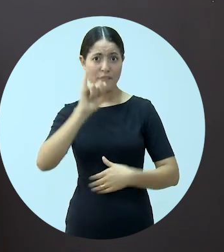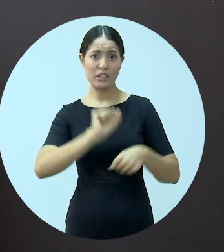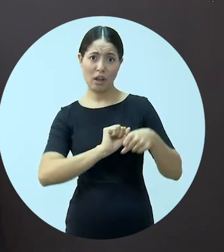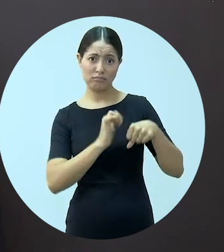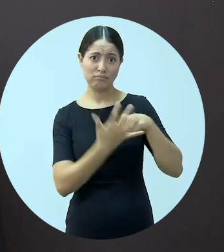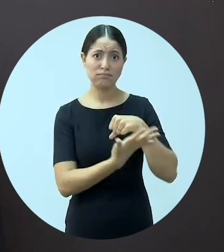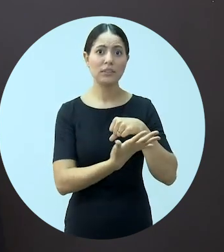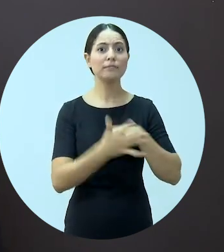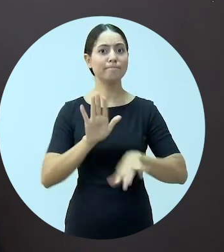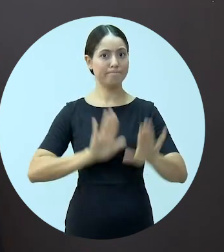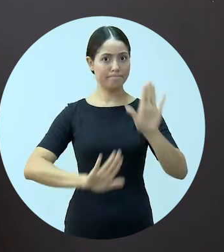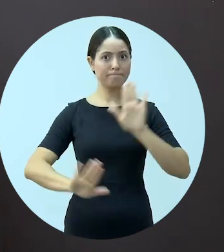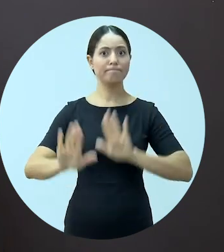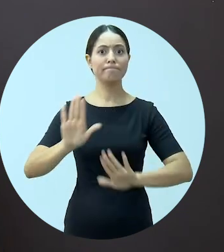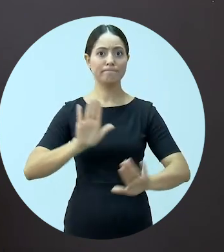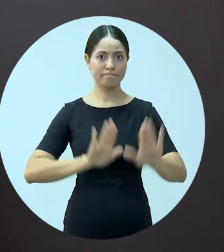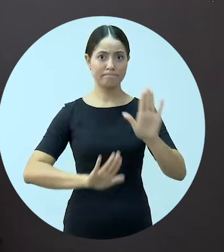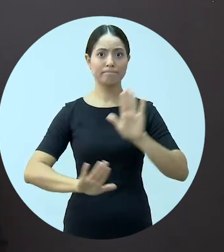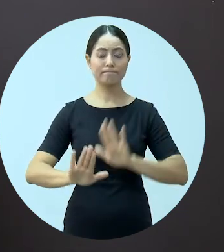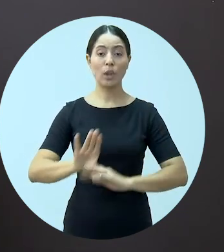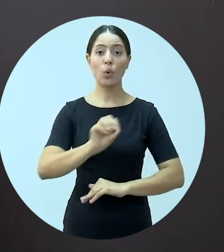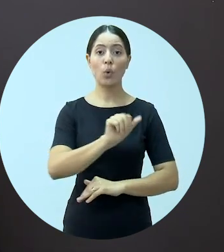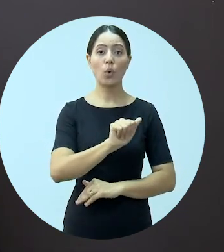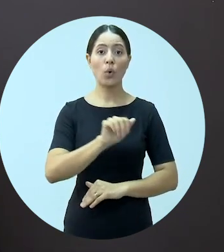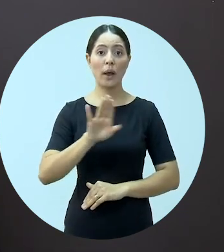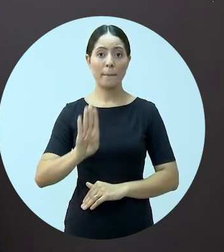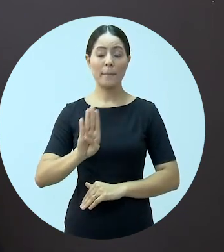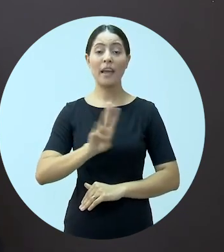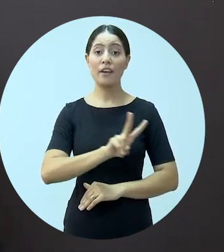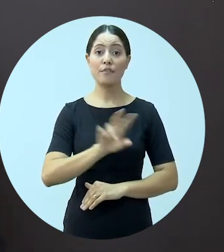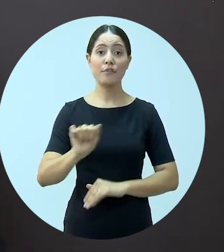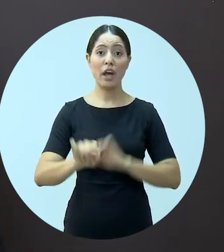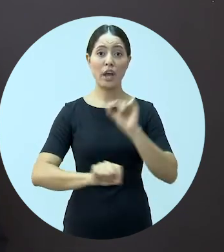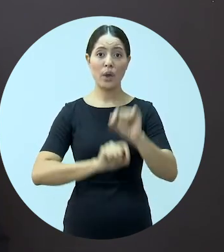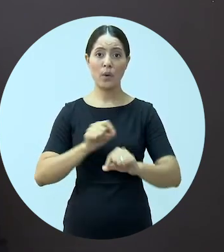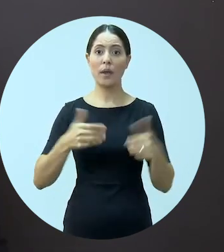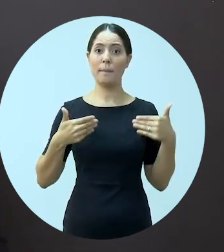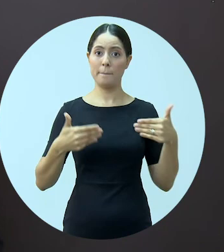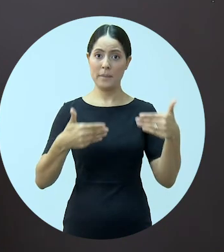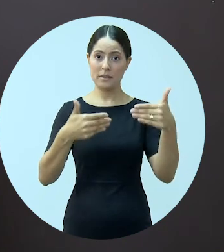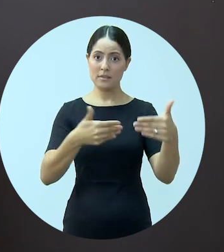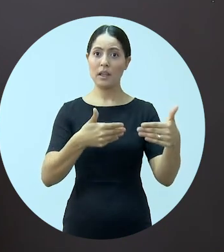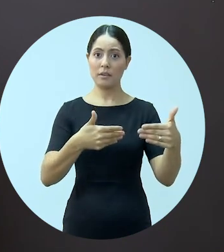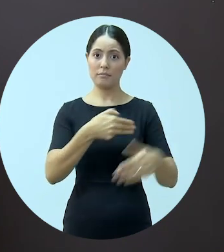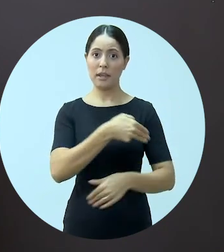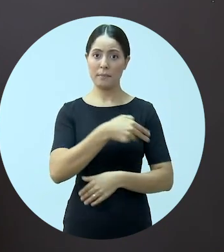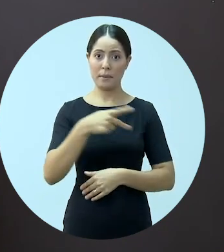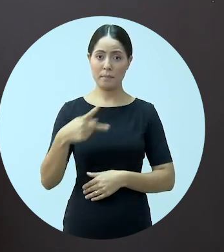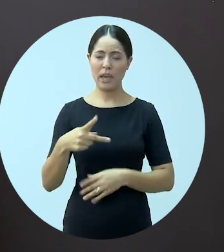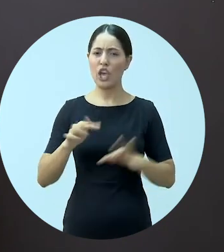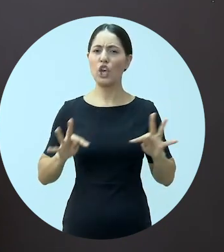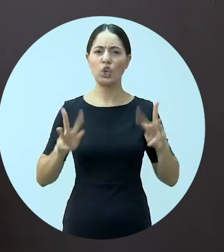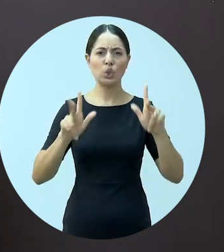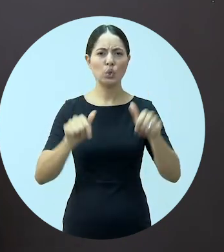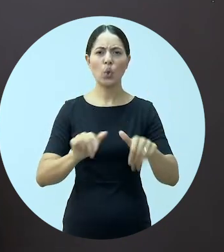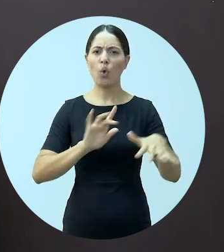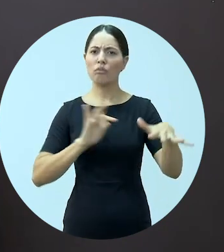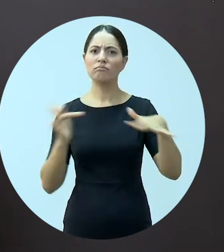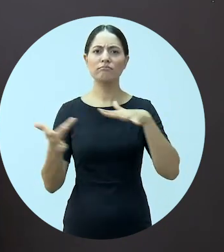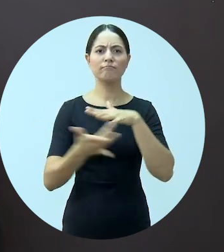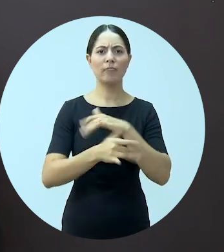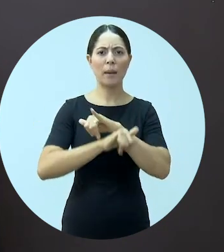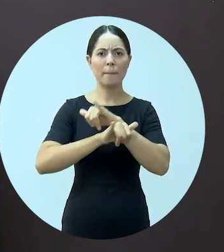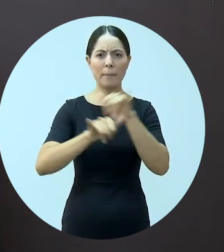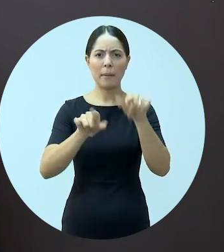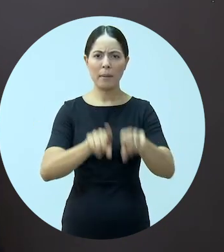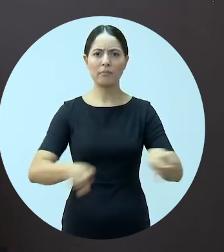no combate a este novo coronavírus, Covid-19. A OAB vai seguir a sua parceria com o Ministério Público. E todas